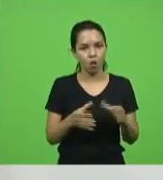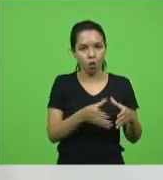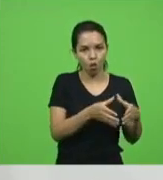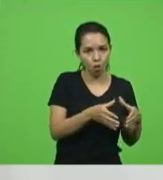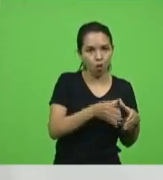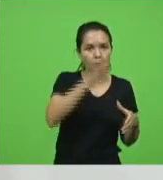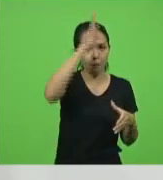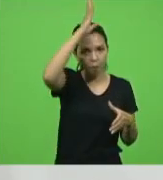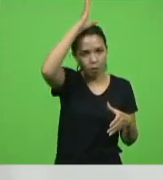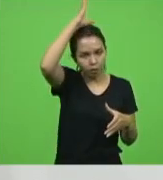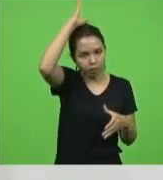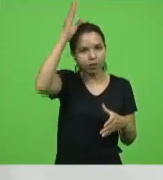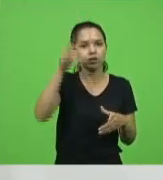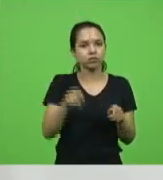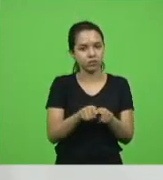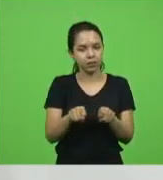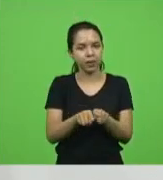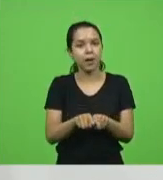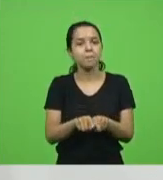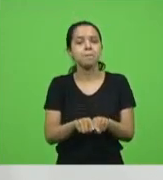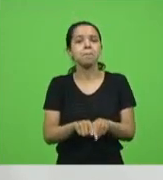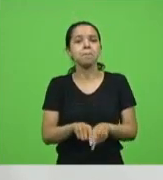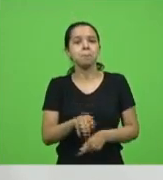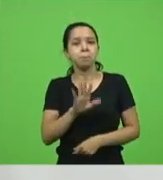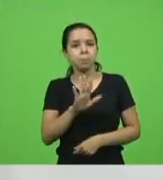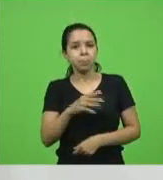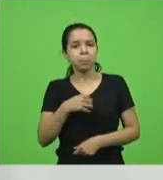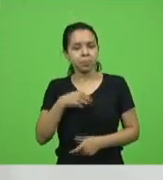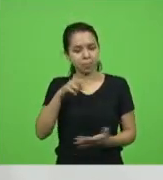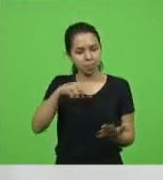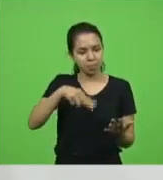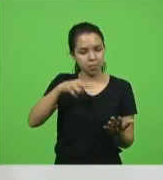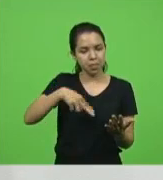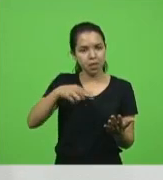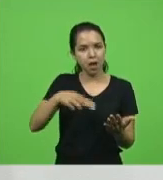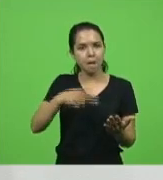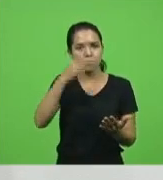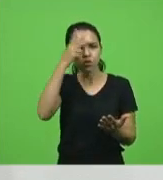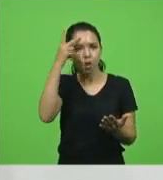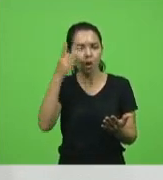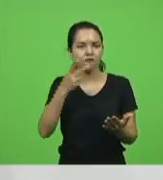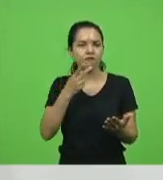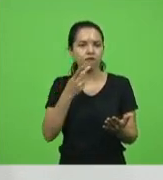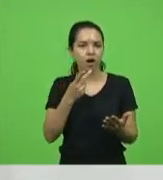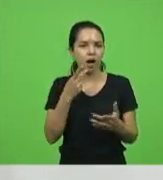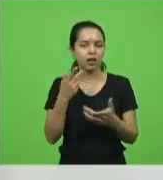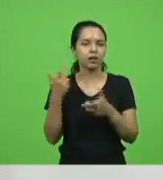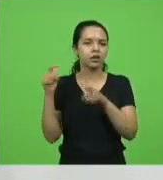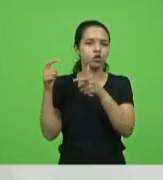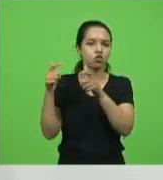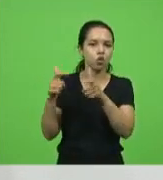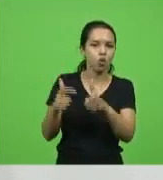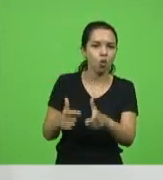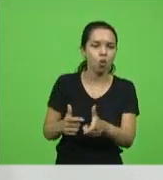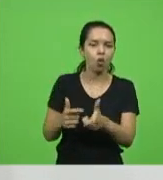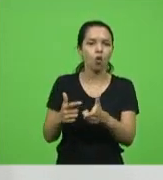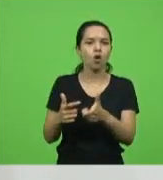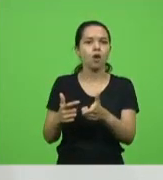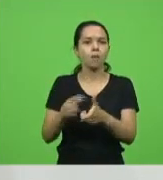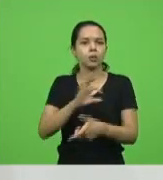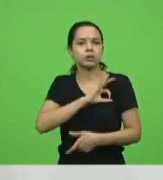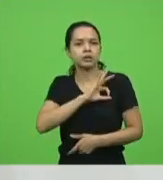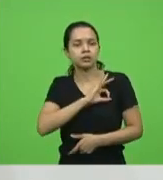ali, e estava acompanhando e com algum saudosismo, as pessoas falando da trajetória de uma carreira como policial militar,